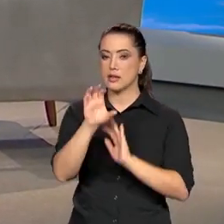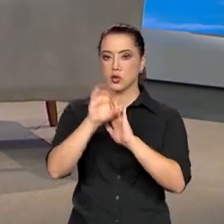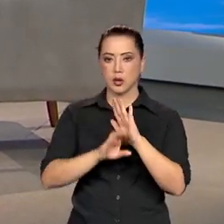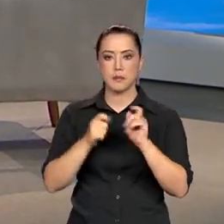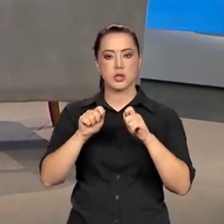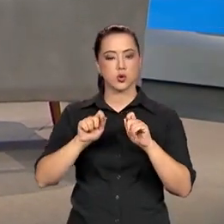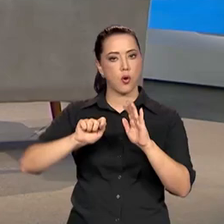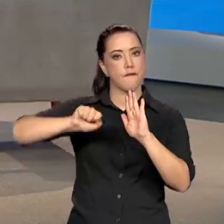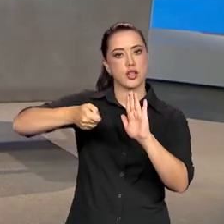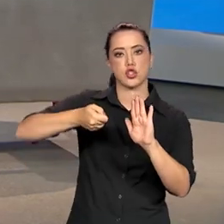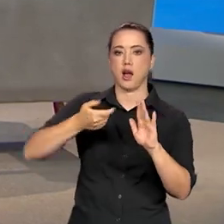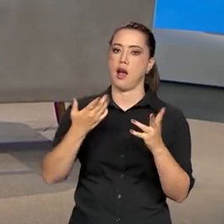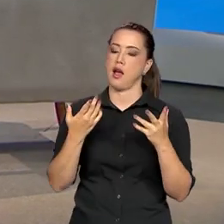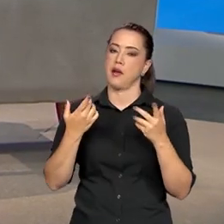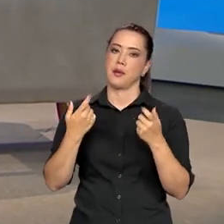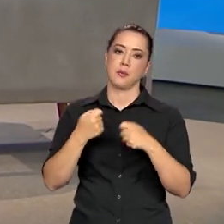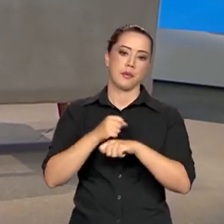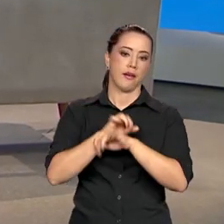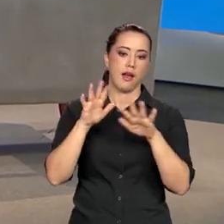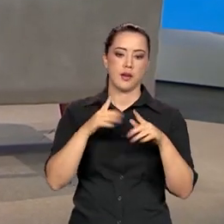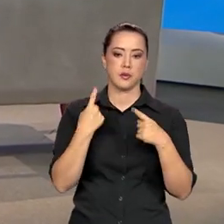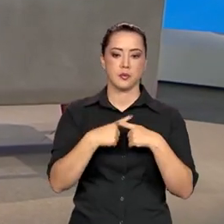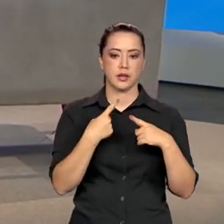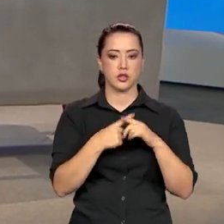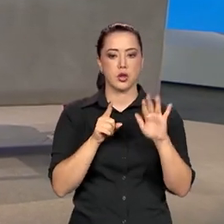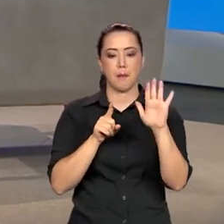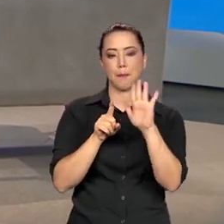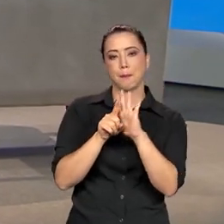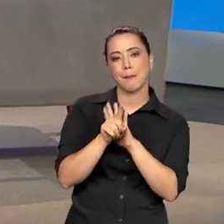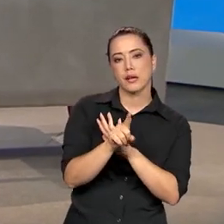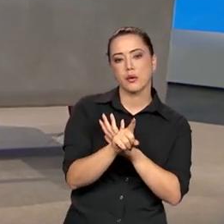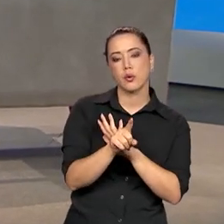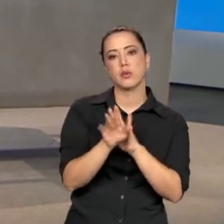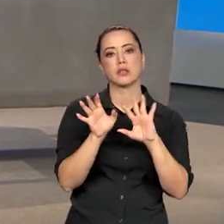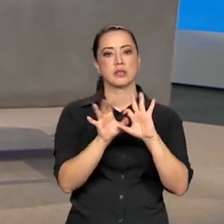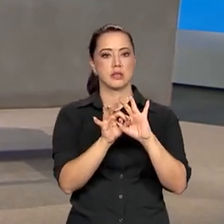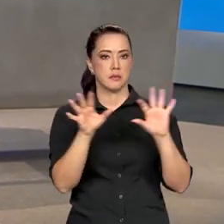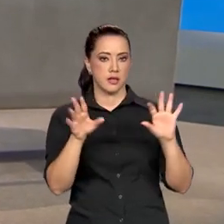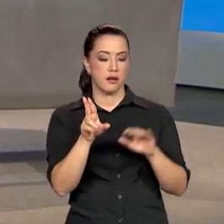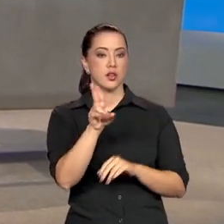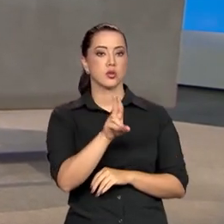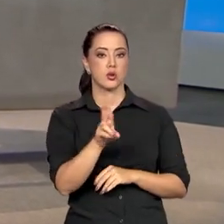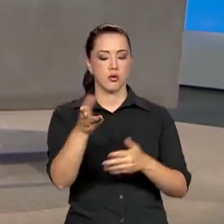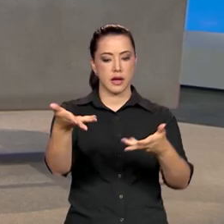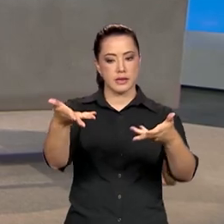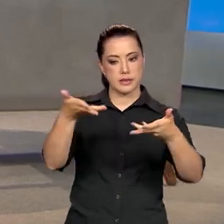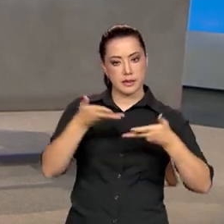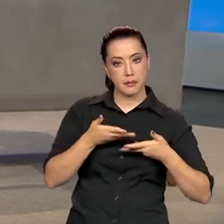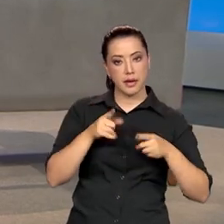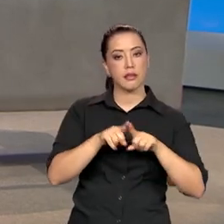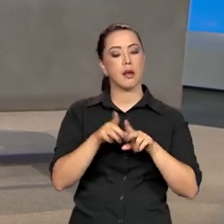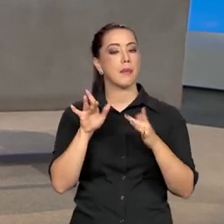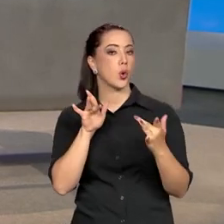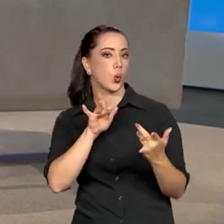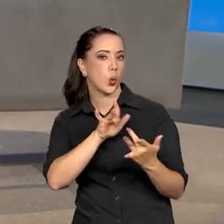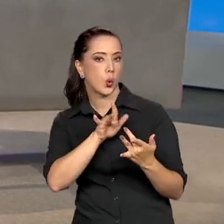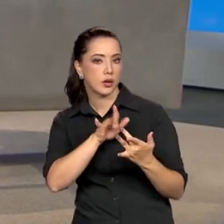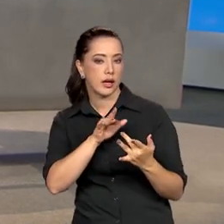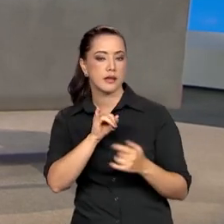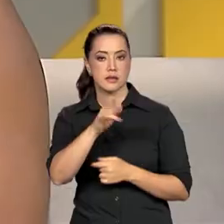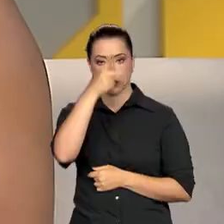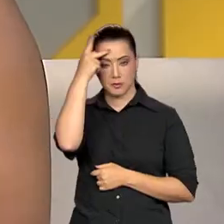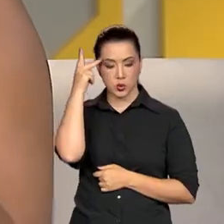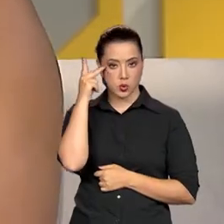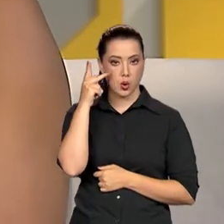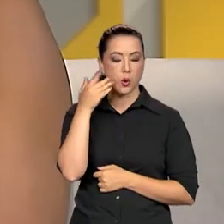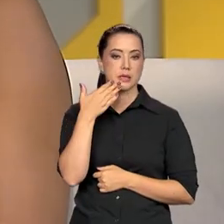fechar. É óbvio, Tinha lá uma pergunta que autorizava a gente a receber e também entrar em contato, caso alguém